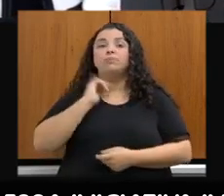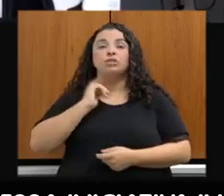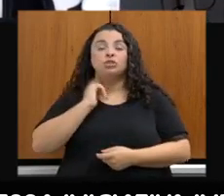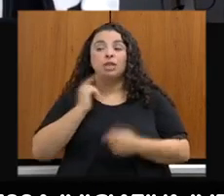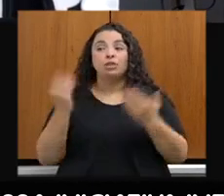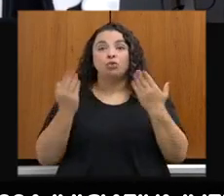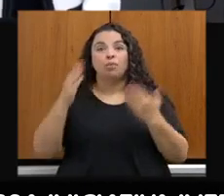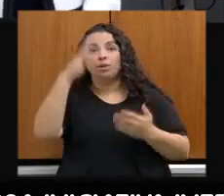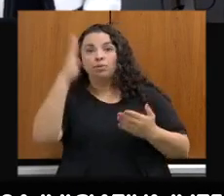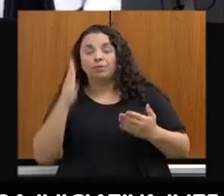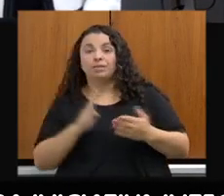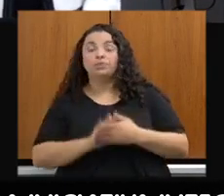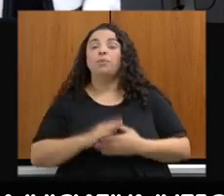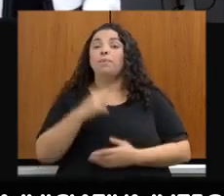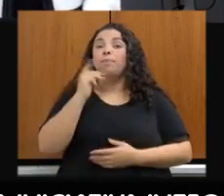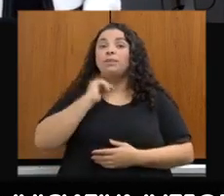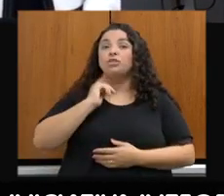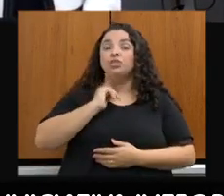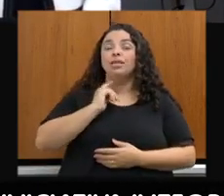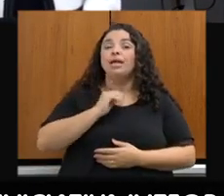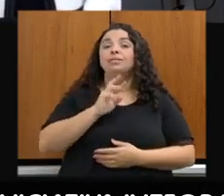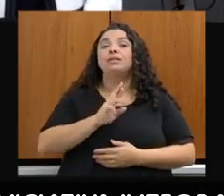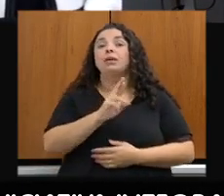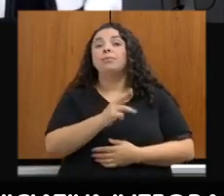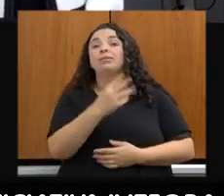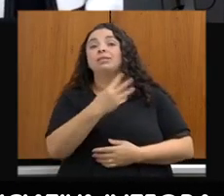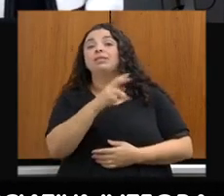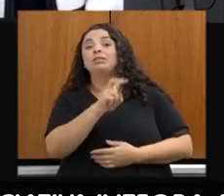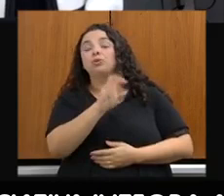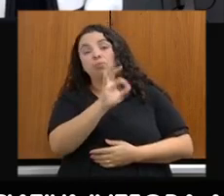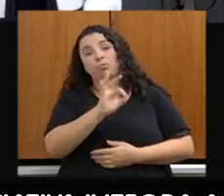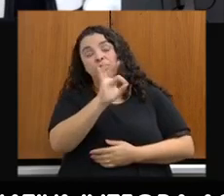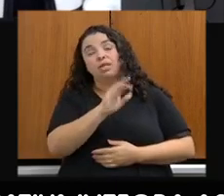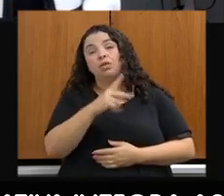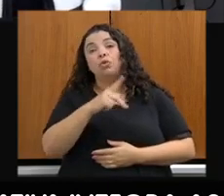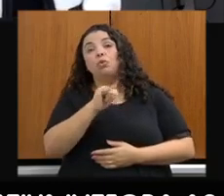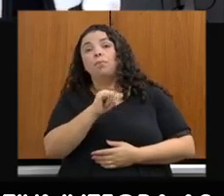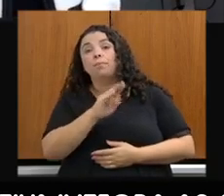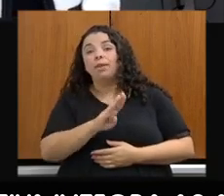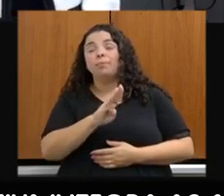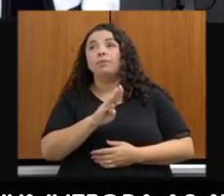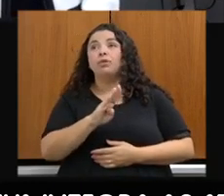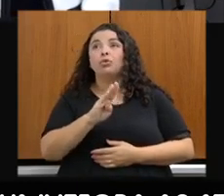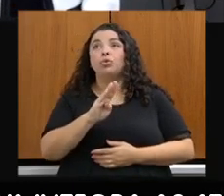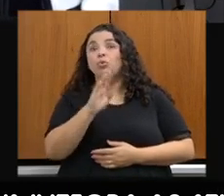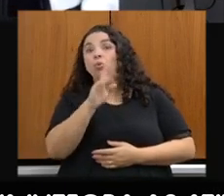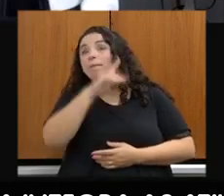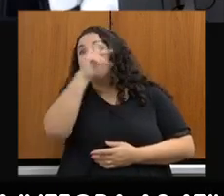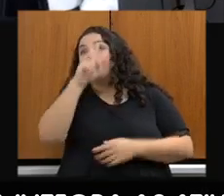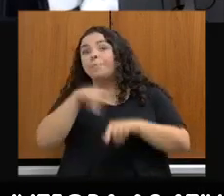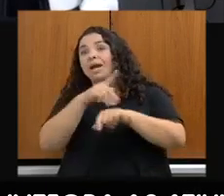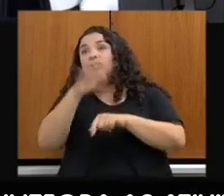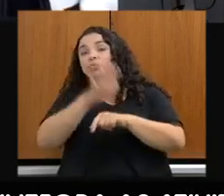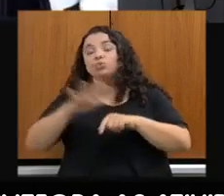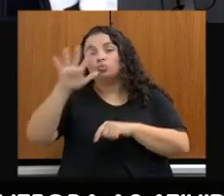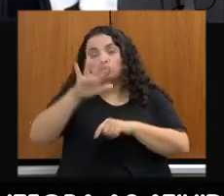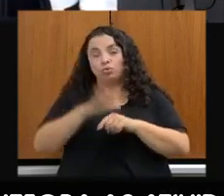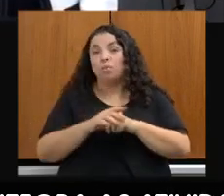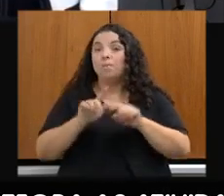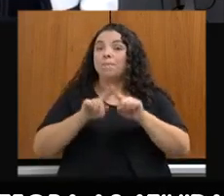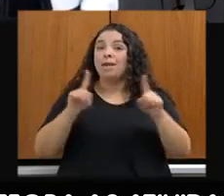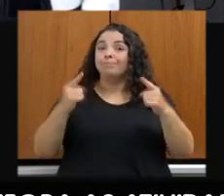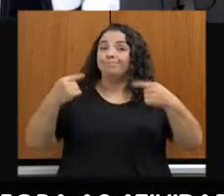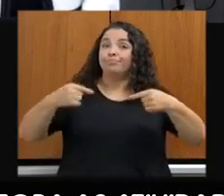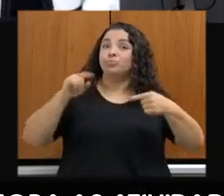35% do PIB nacional. Em contrapartida, nós emitimos 7,4%